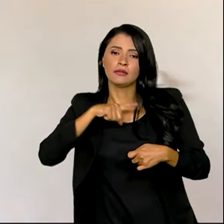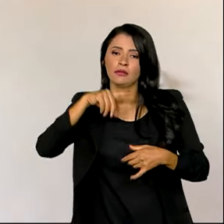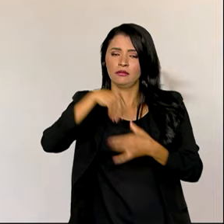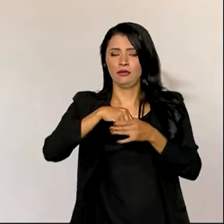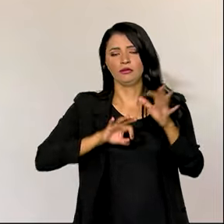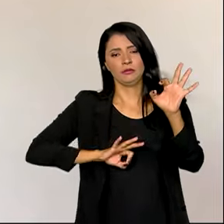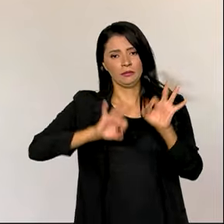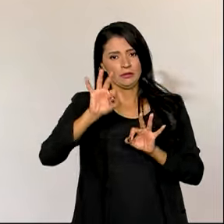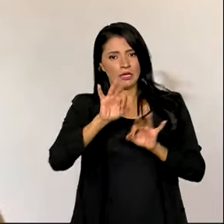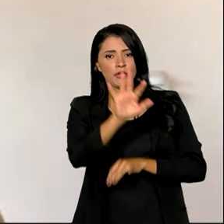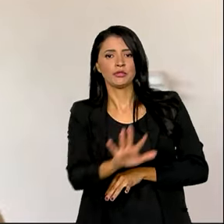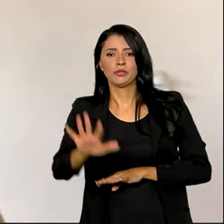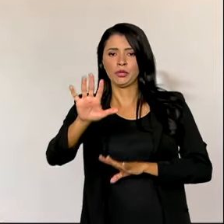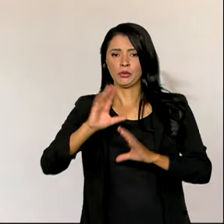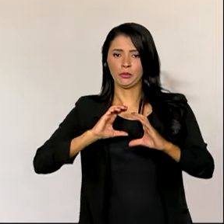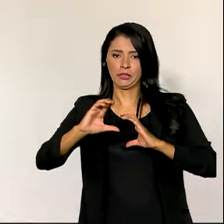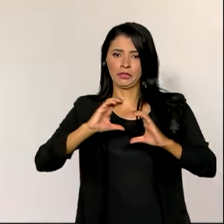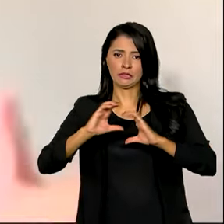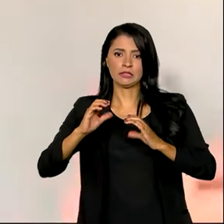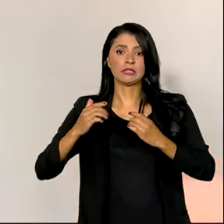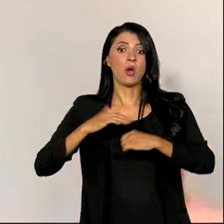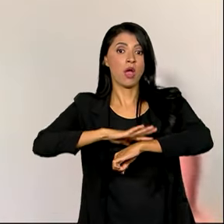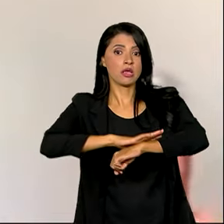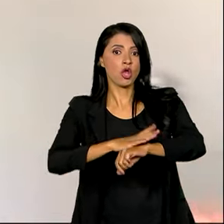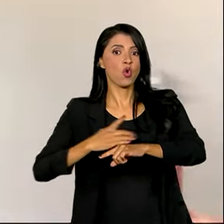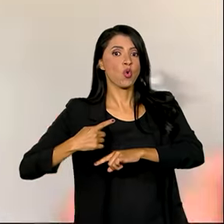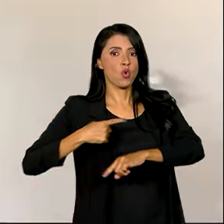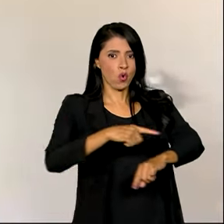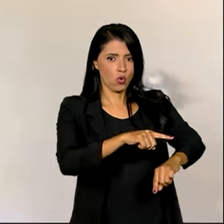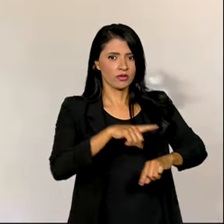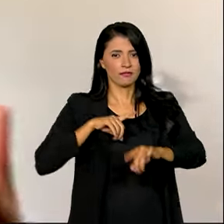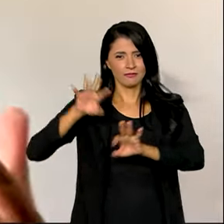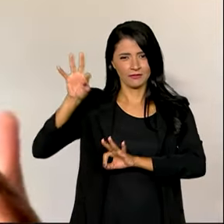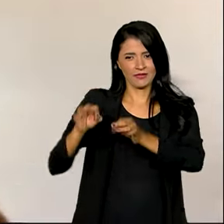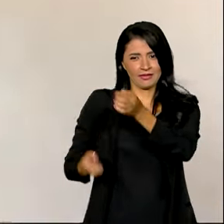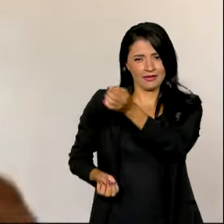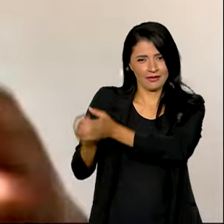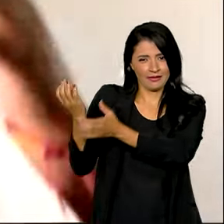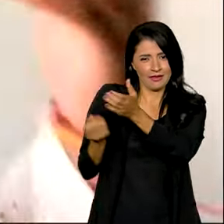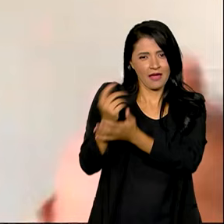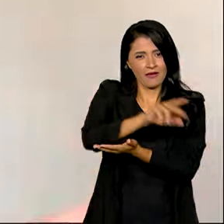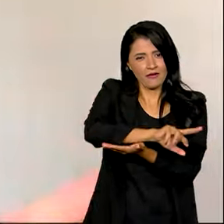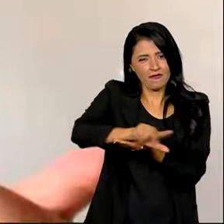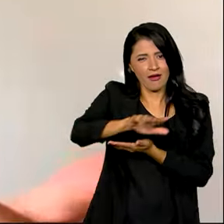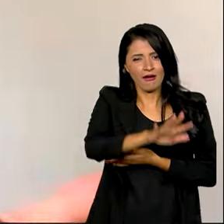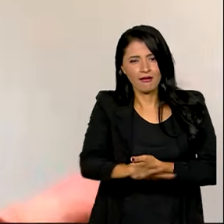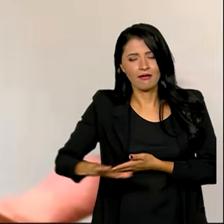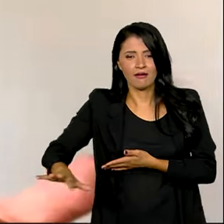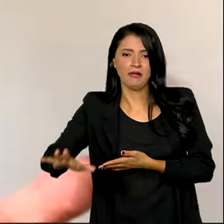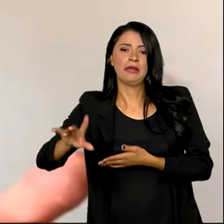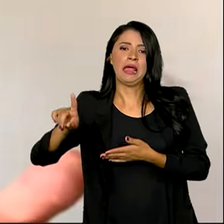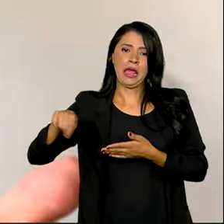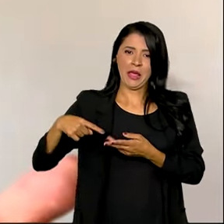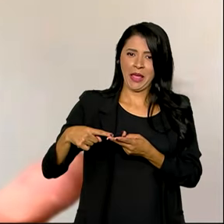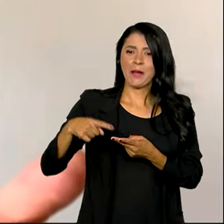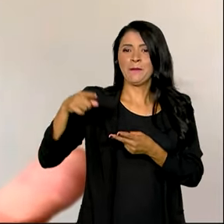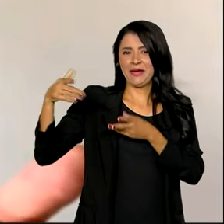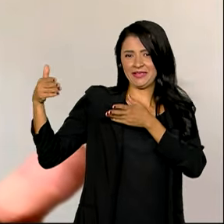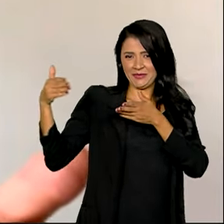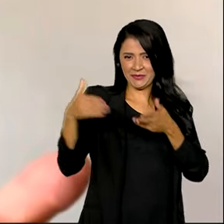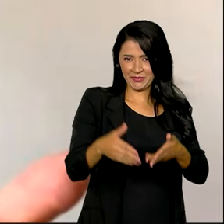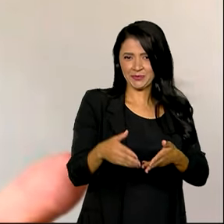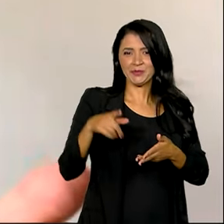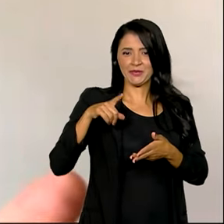Nacional de Comunicação Antirracista. Então, esse plano vai ser elaborado em várias dimensões. Uma dimensão é essa participação